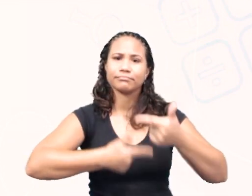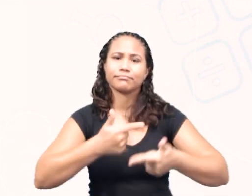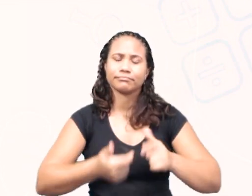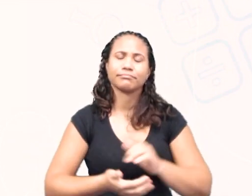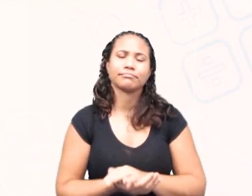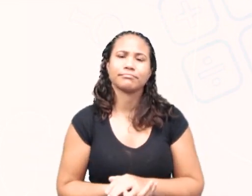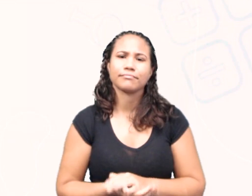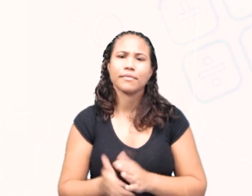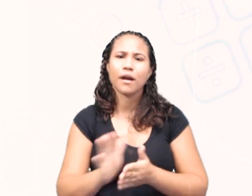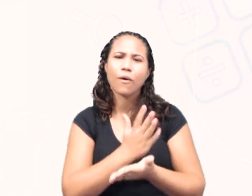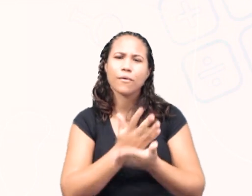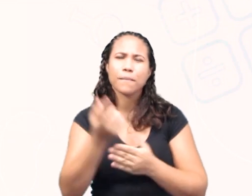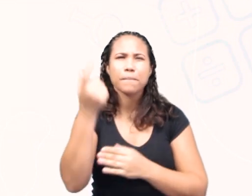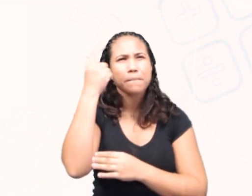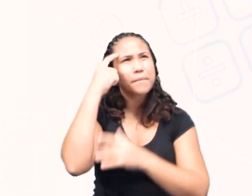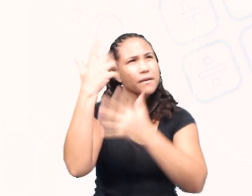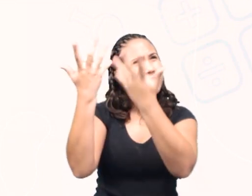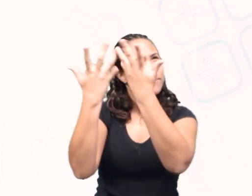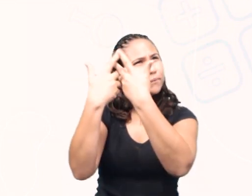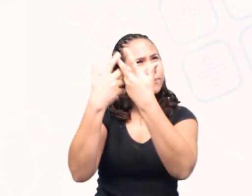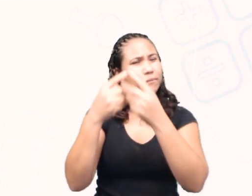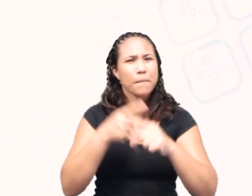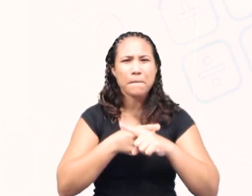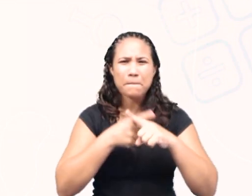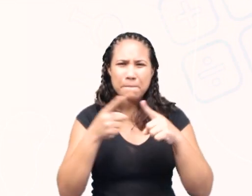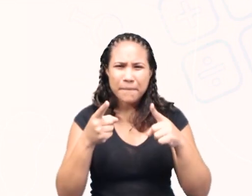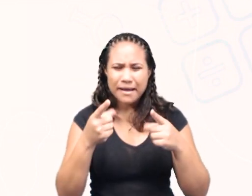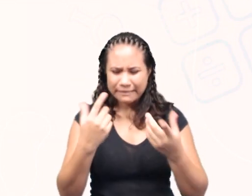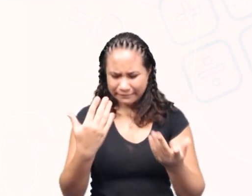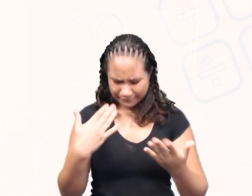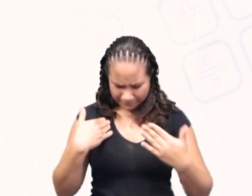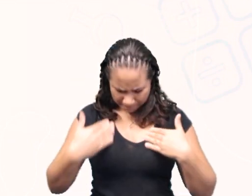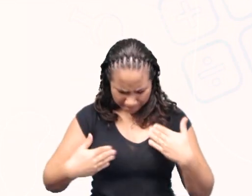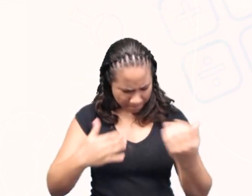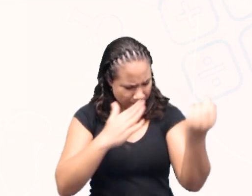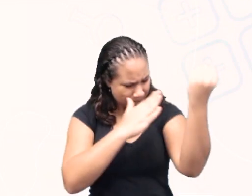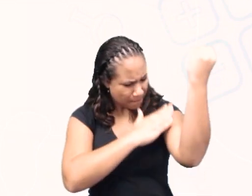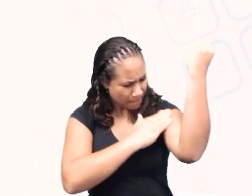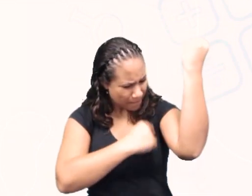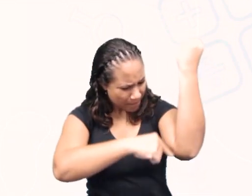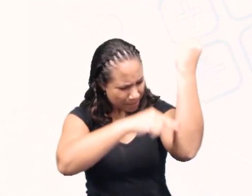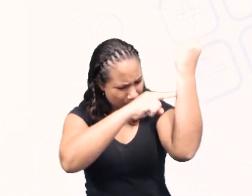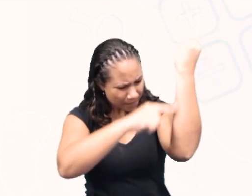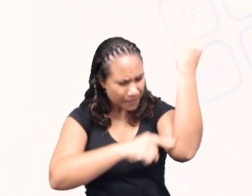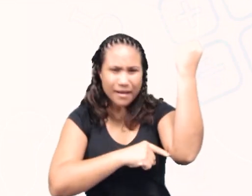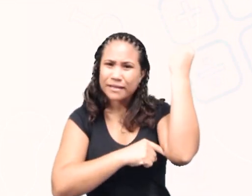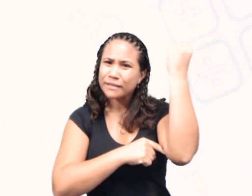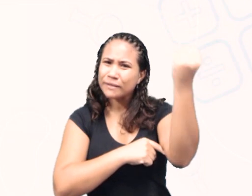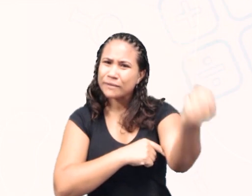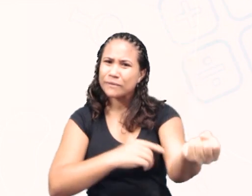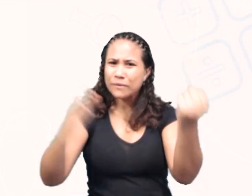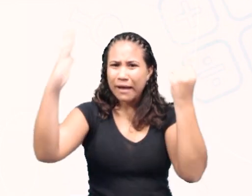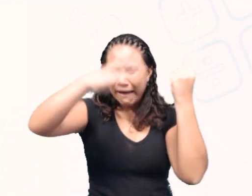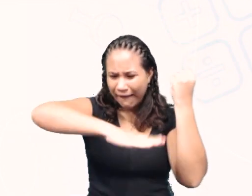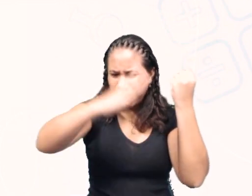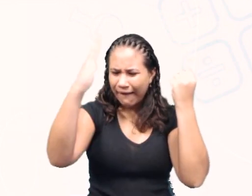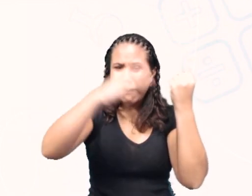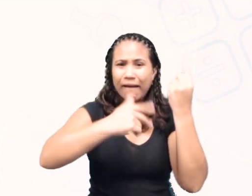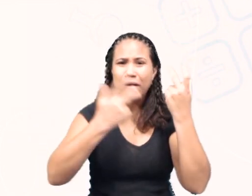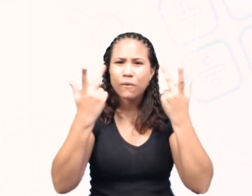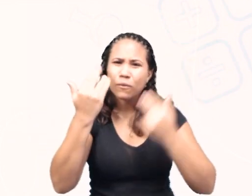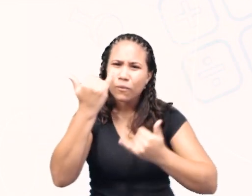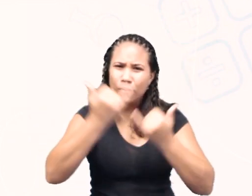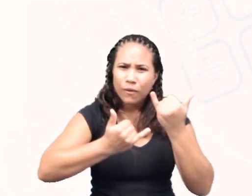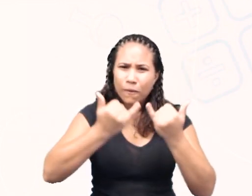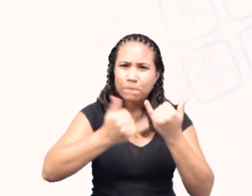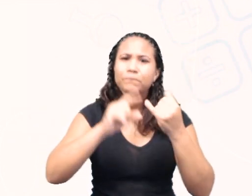Alguém pode estar pensando assim, mas o nosso braço, ele funciona como uma alavanca? Sim! Os